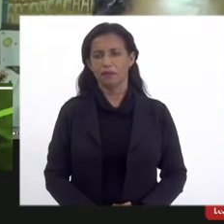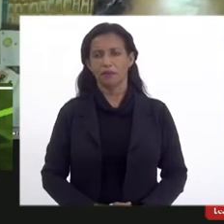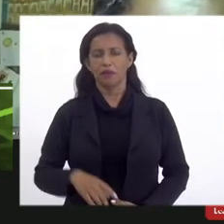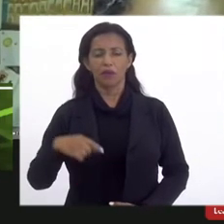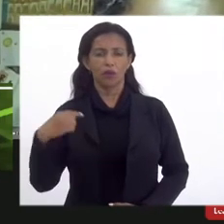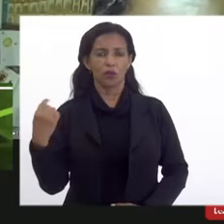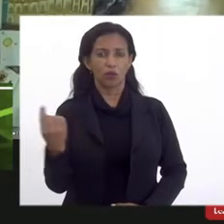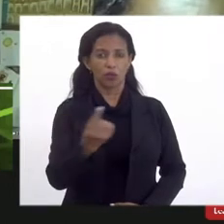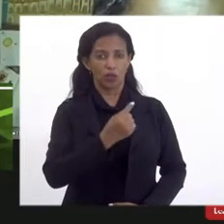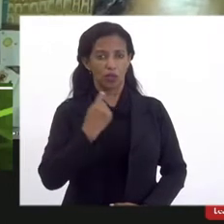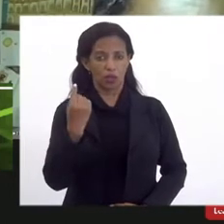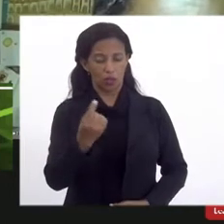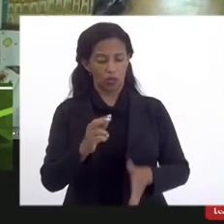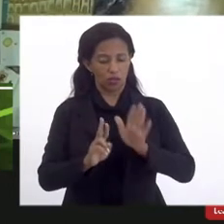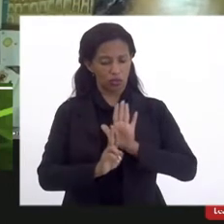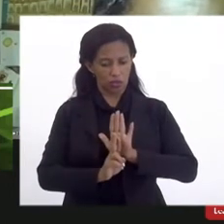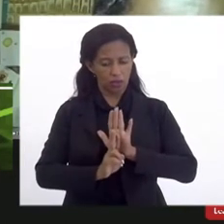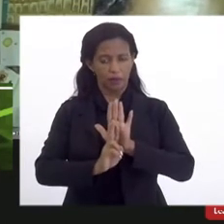por